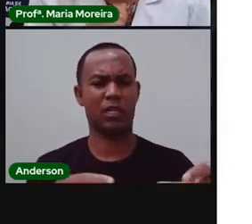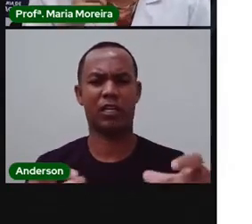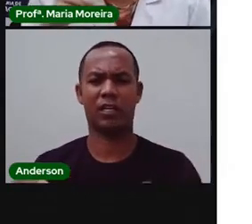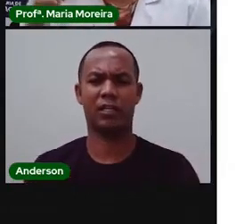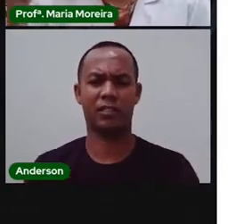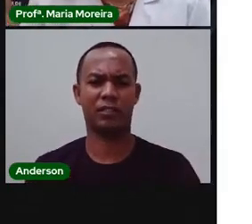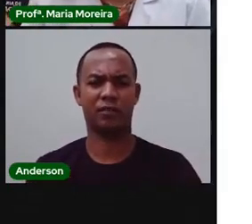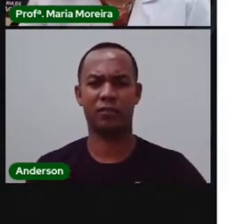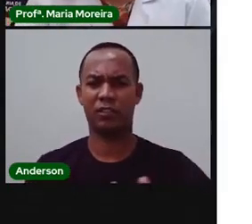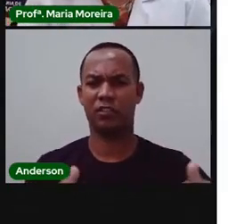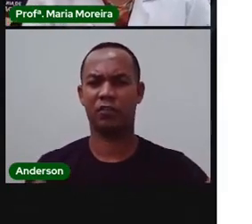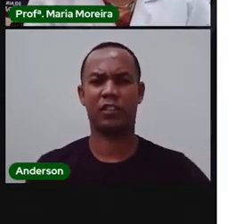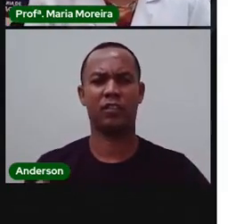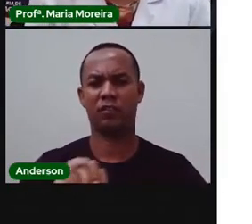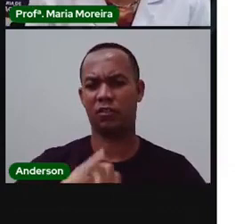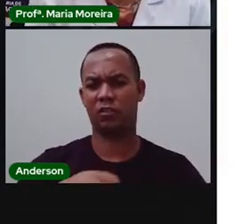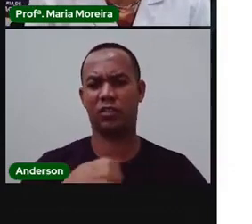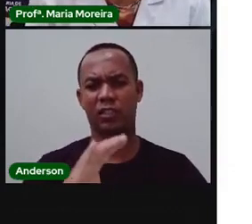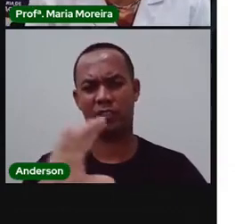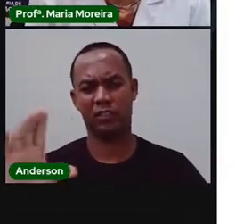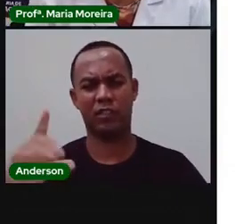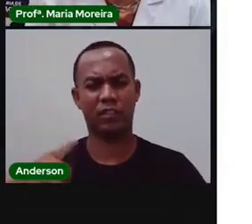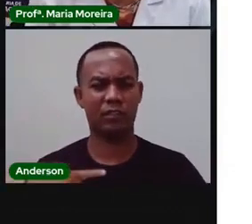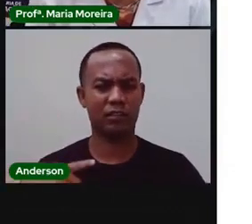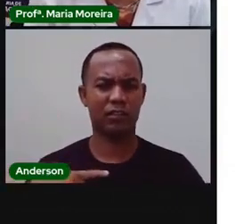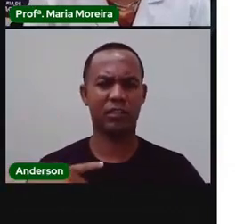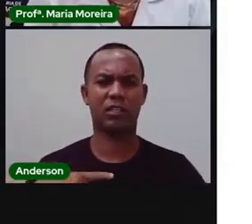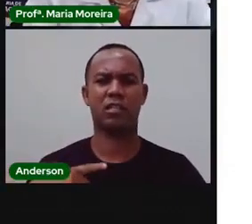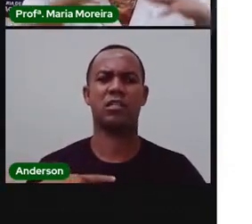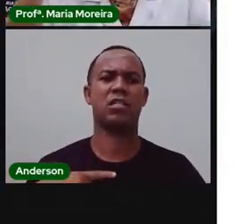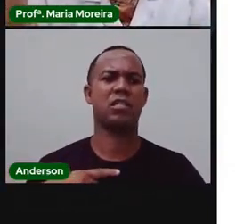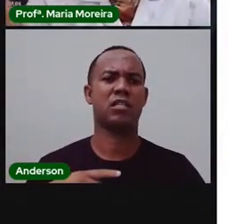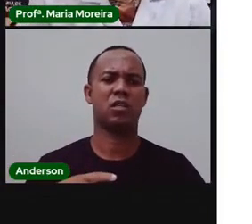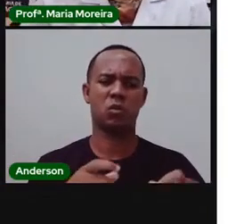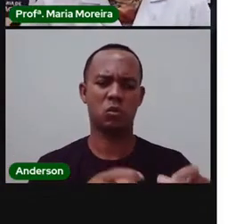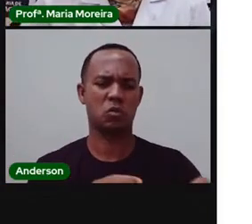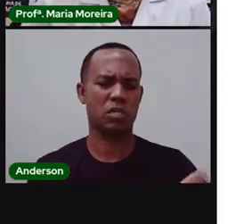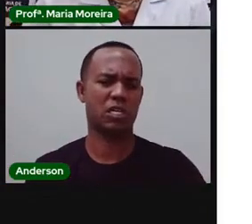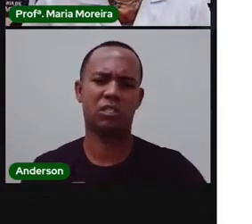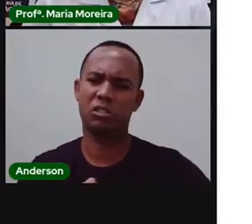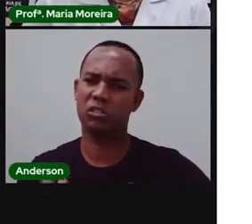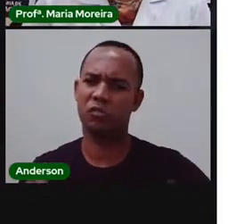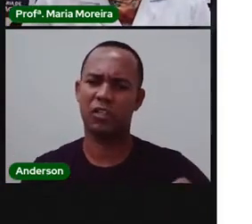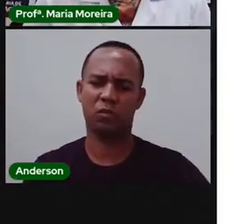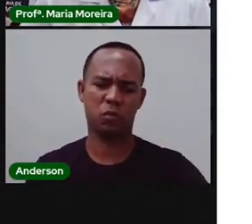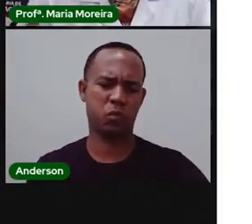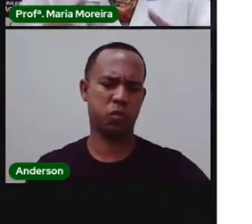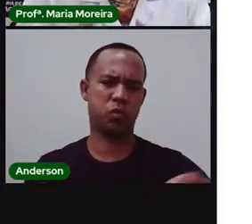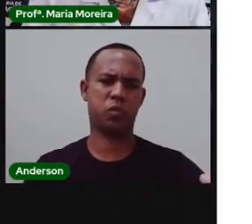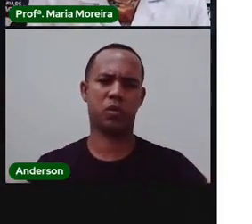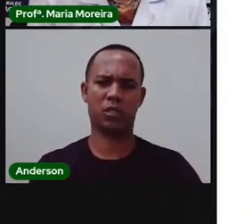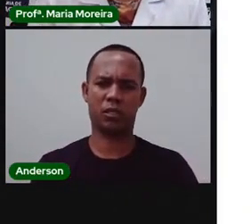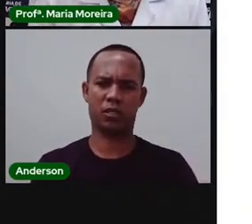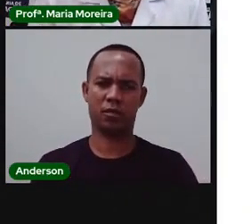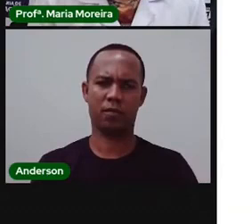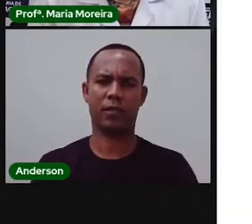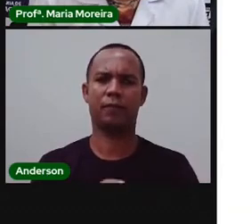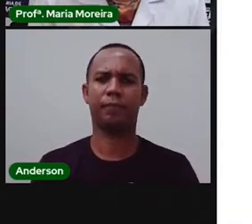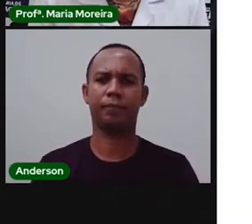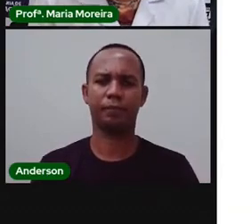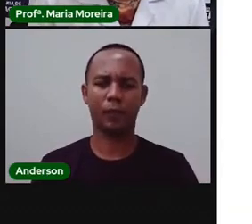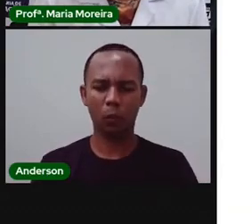Cruzeiro, em várias outras localidades da cidade. Então, nem todas as feiras são absurdamente grandes. Existem feiras o quê?